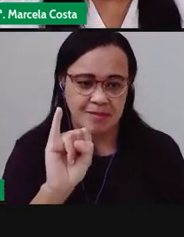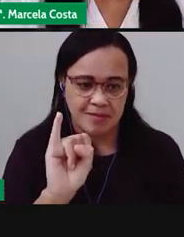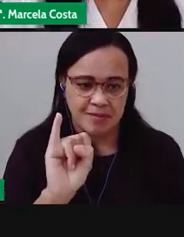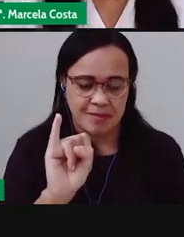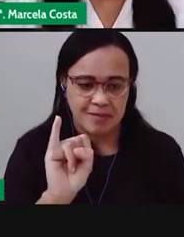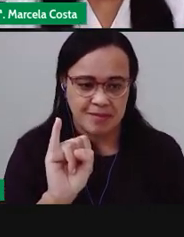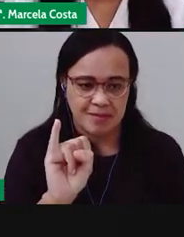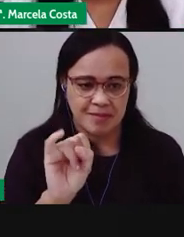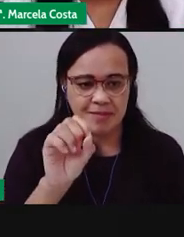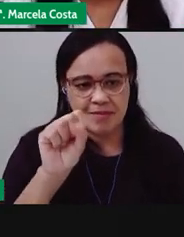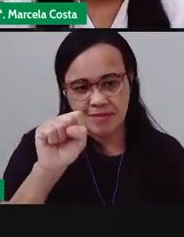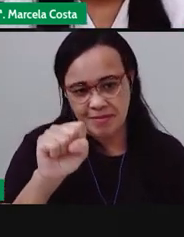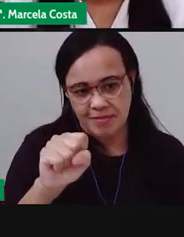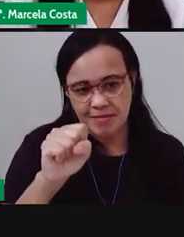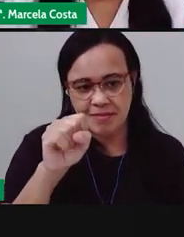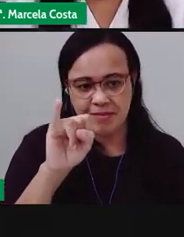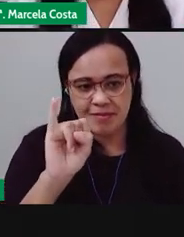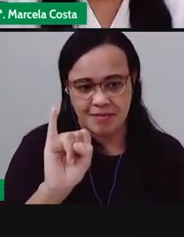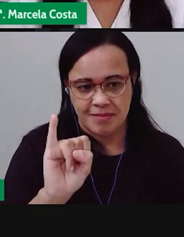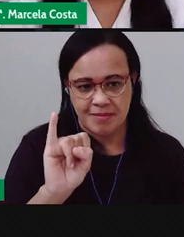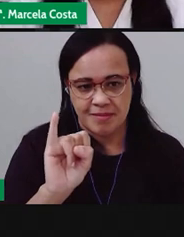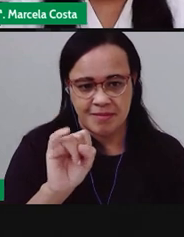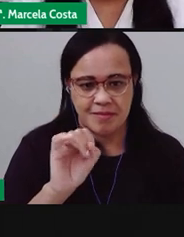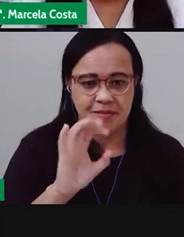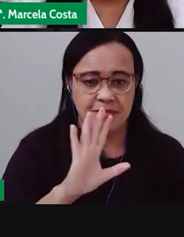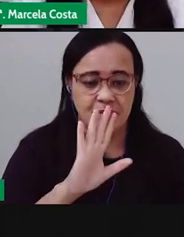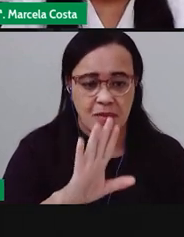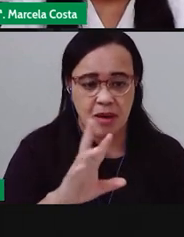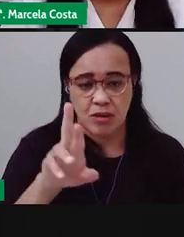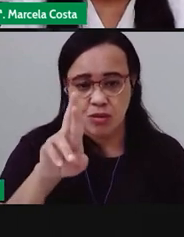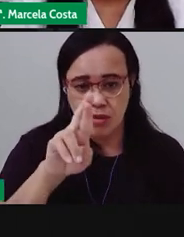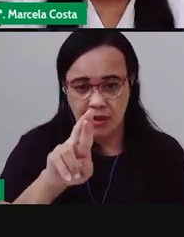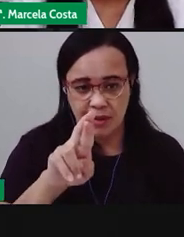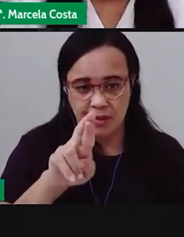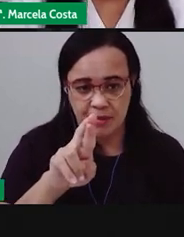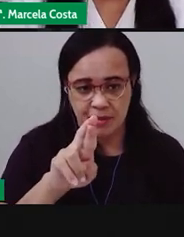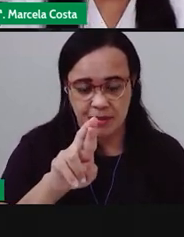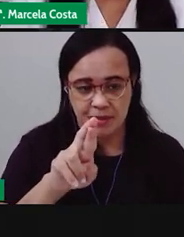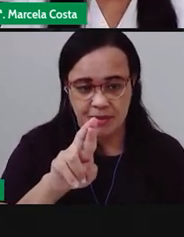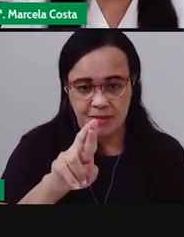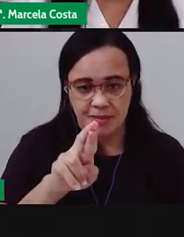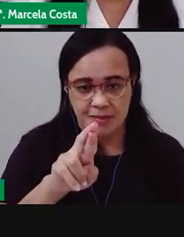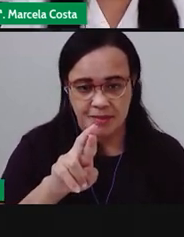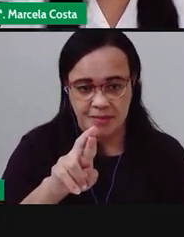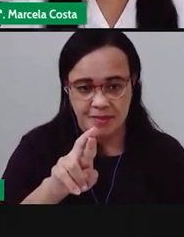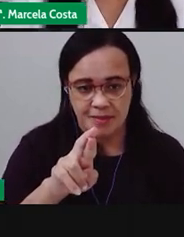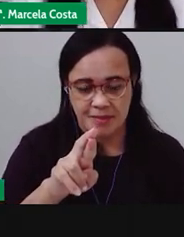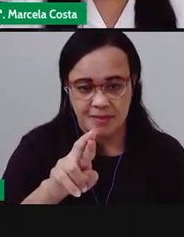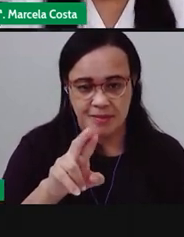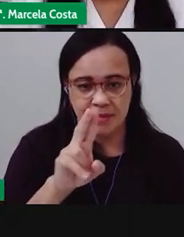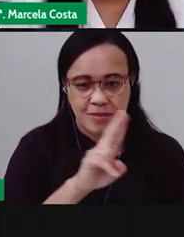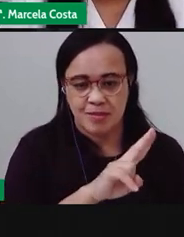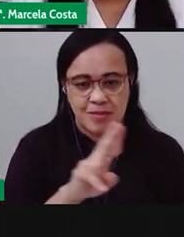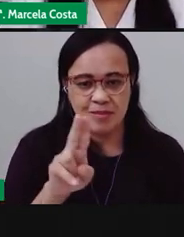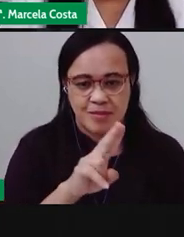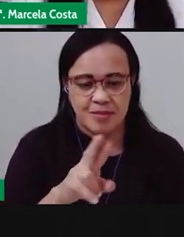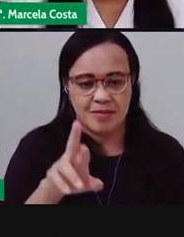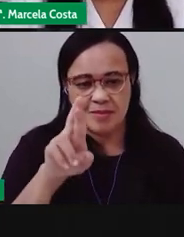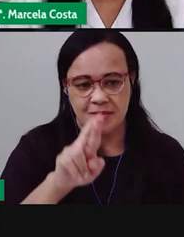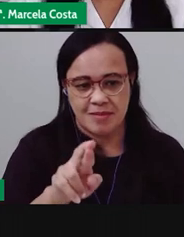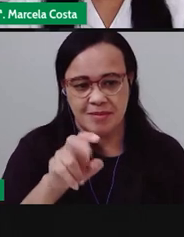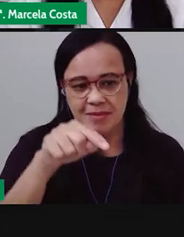S Mas o R tem nome